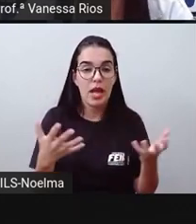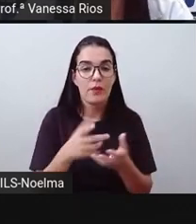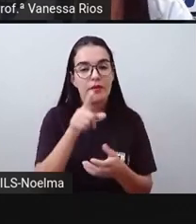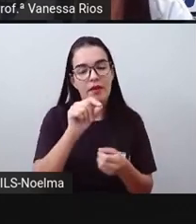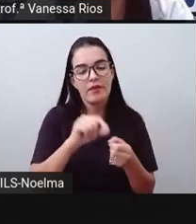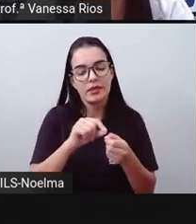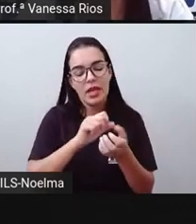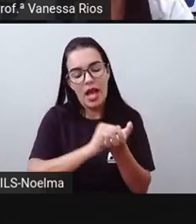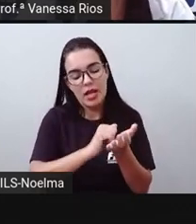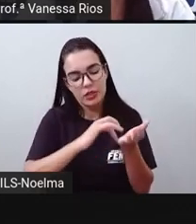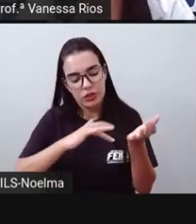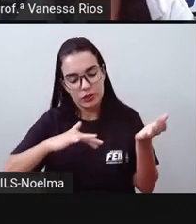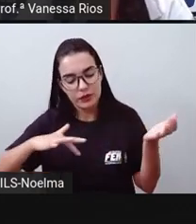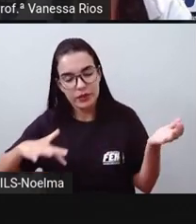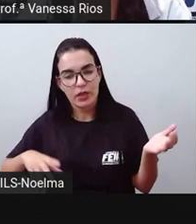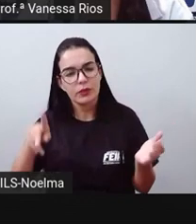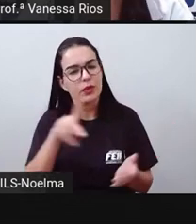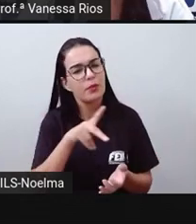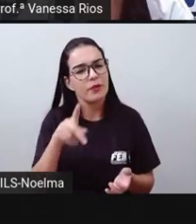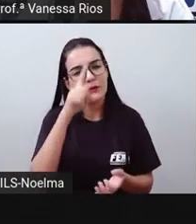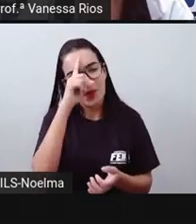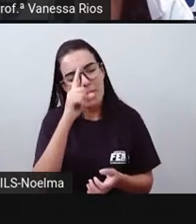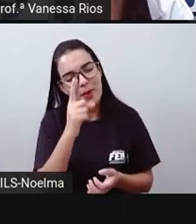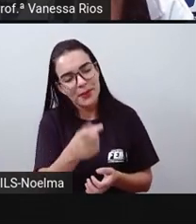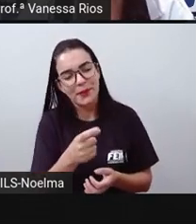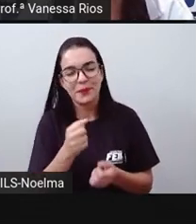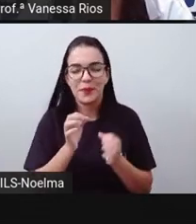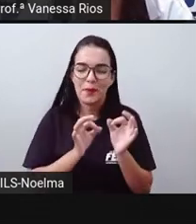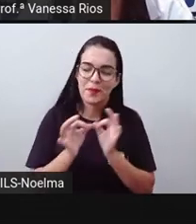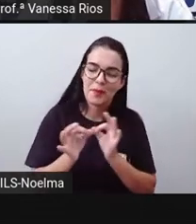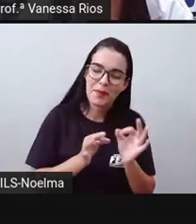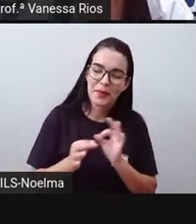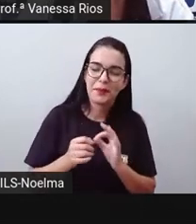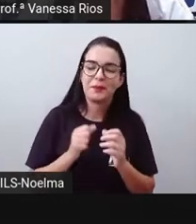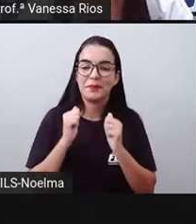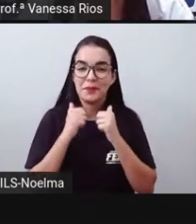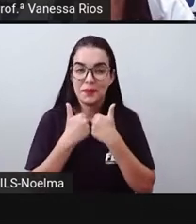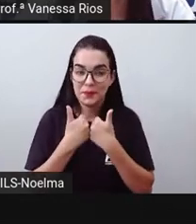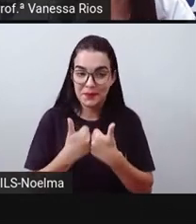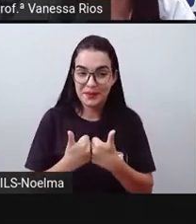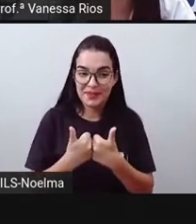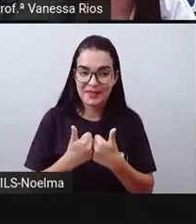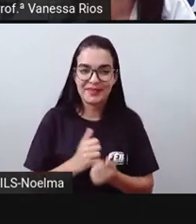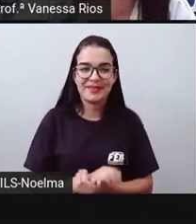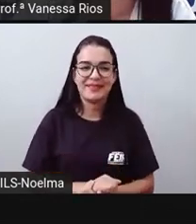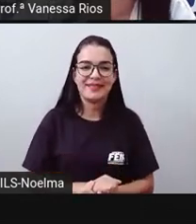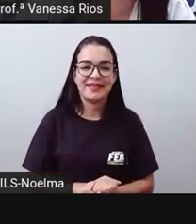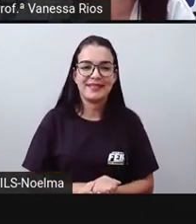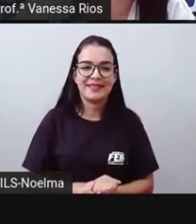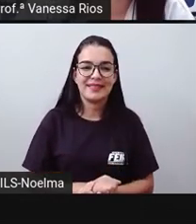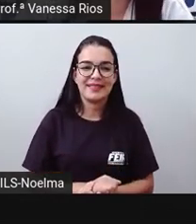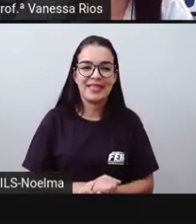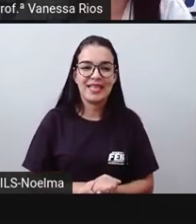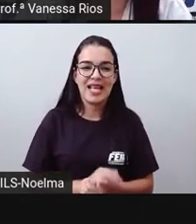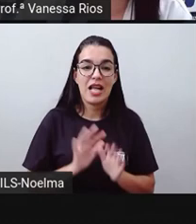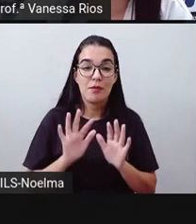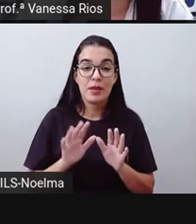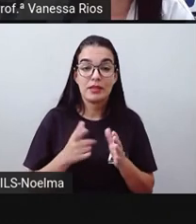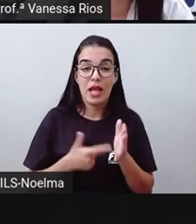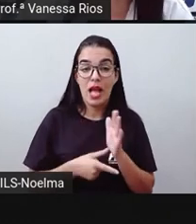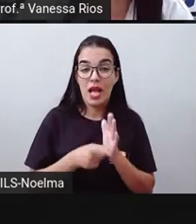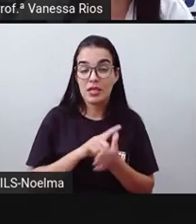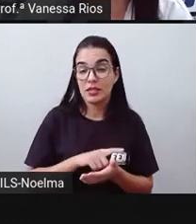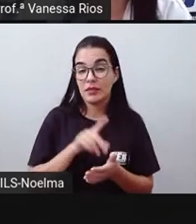atividade, tá certo? O seu professor ou sua professora preparou especialmente para você. Mas antes disso, é para eu ter um